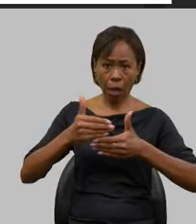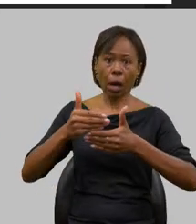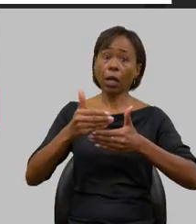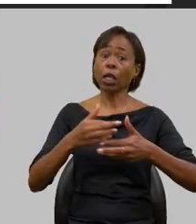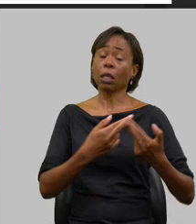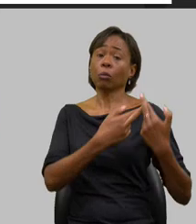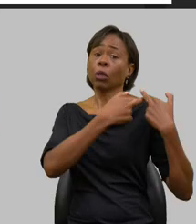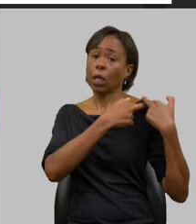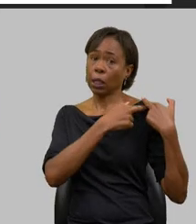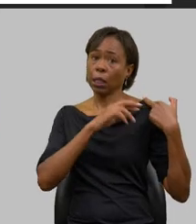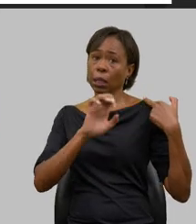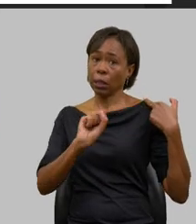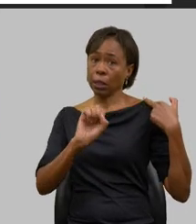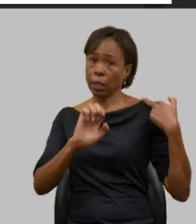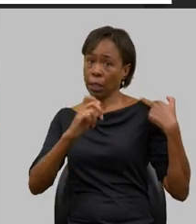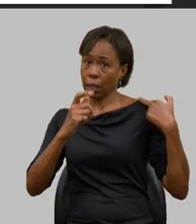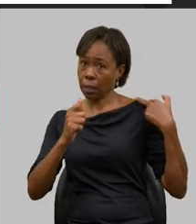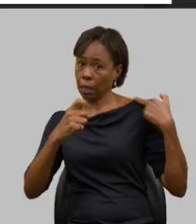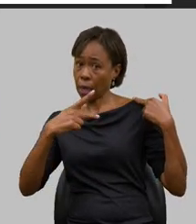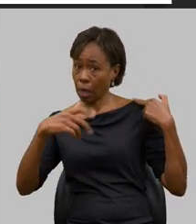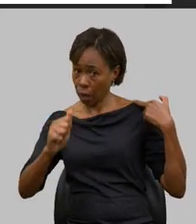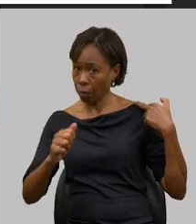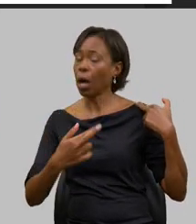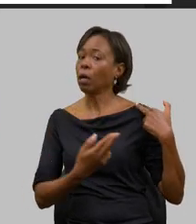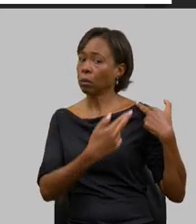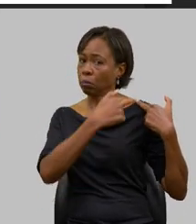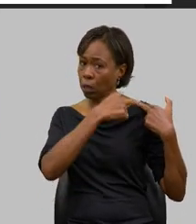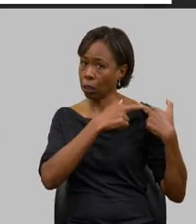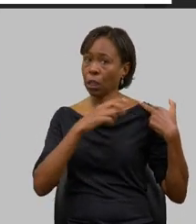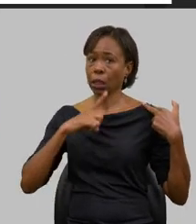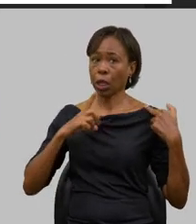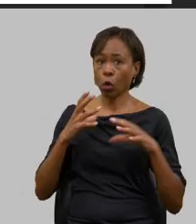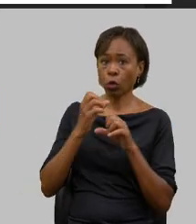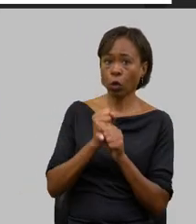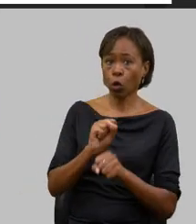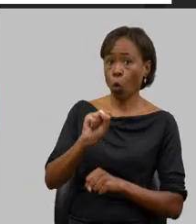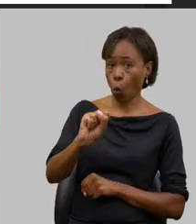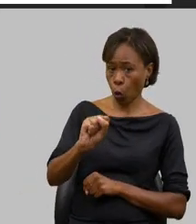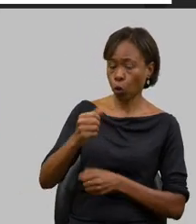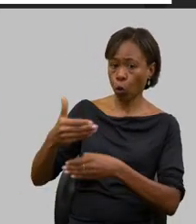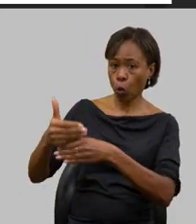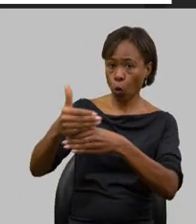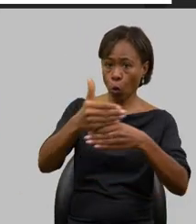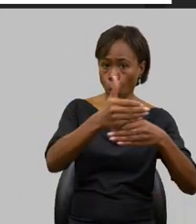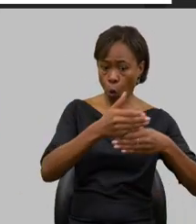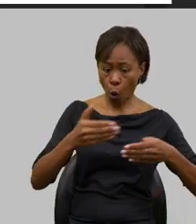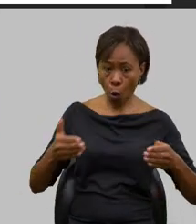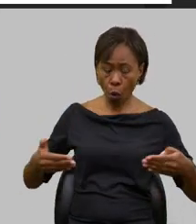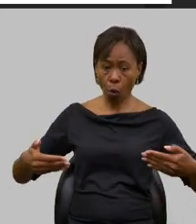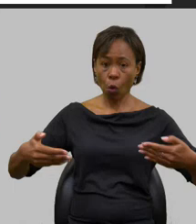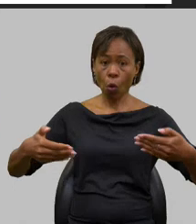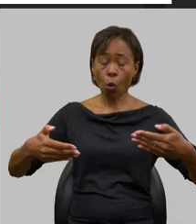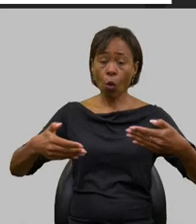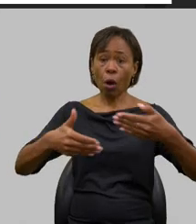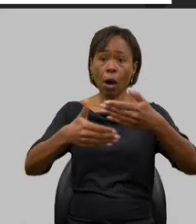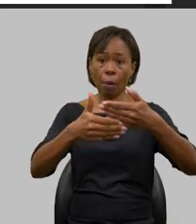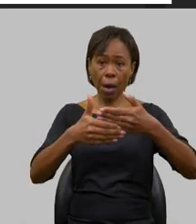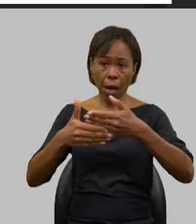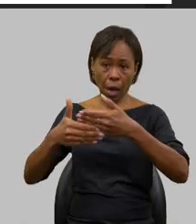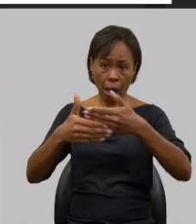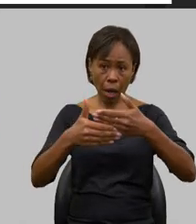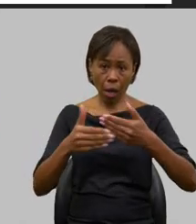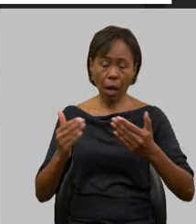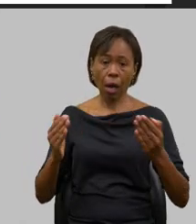temos oito barragens que estão sob nossa responsabilidade essas barragens são utilizadas para múltiplos usos são